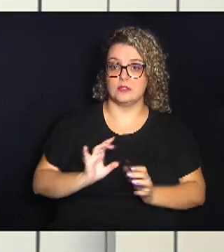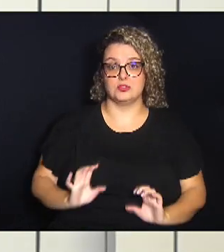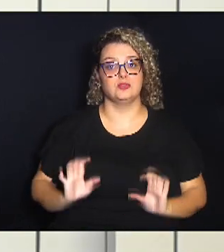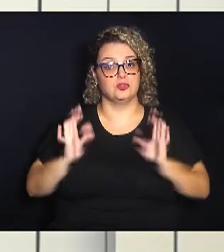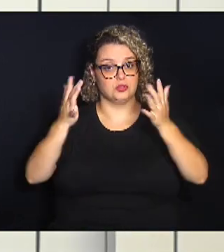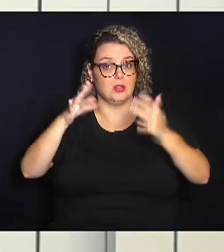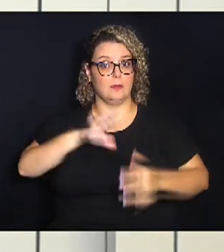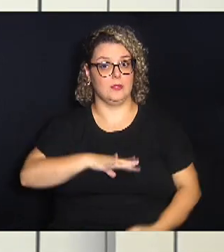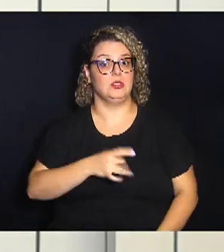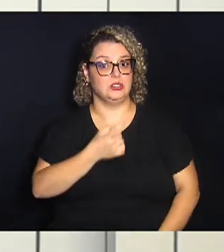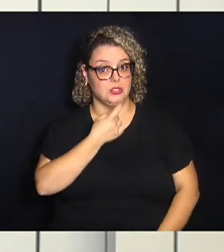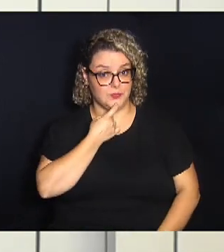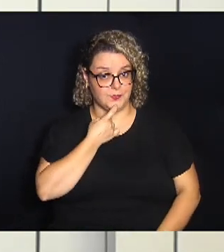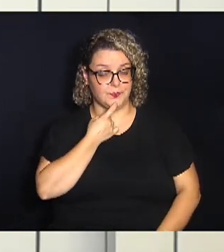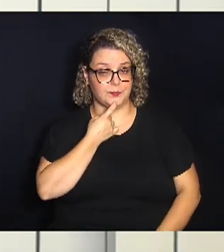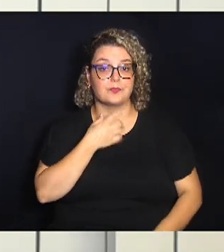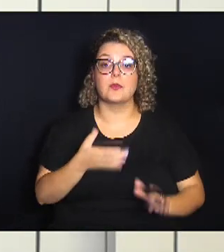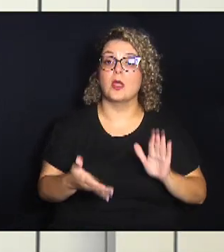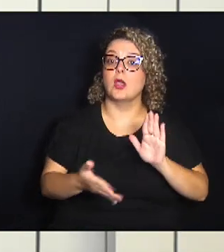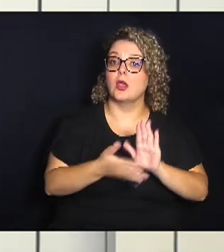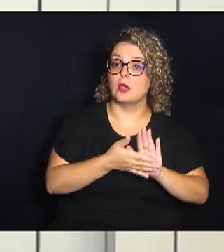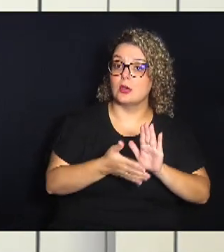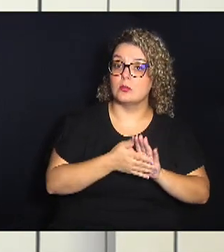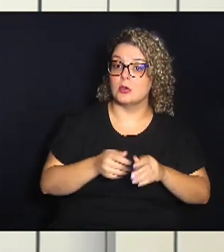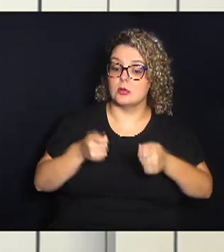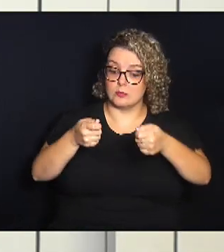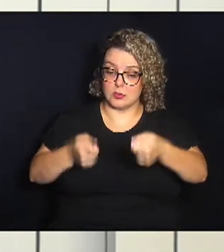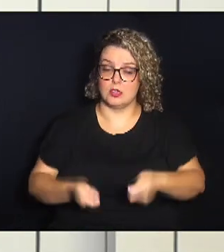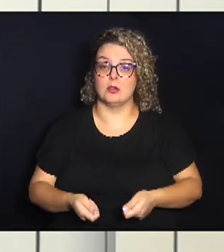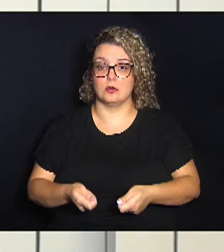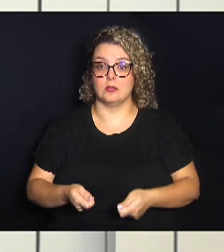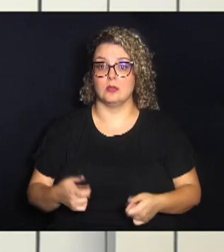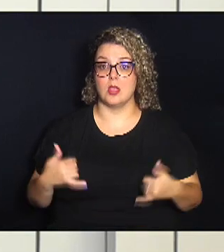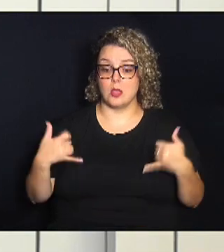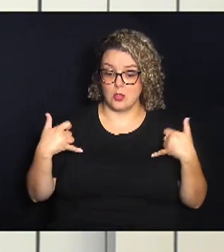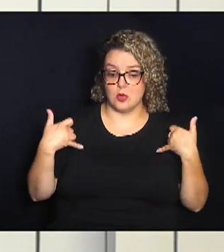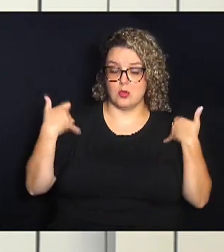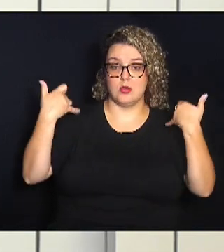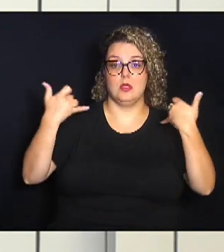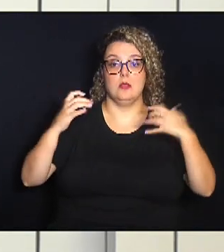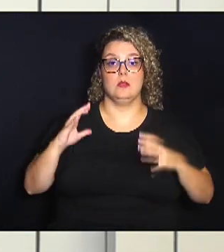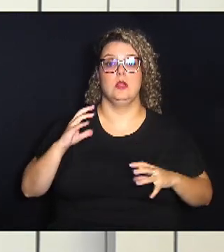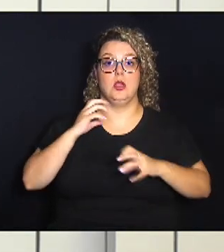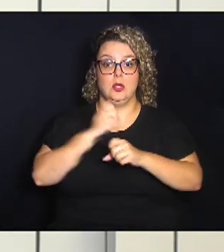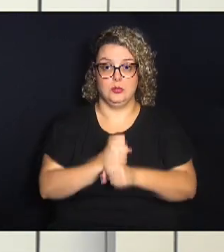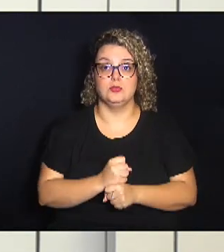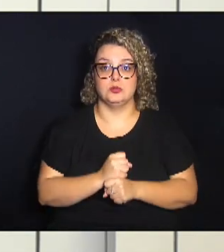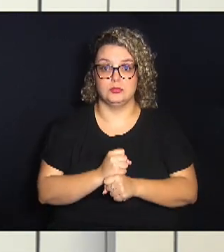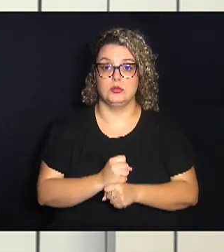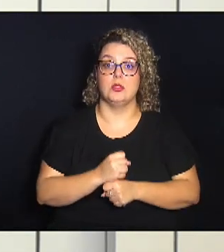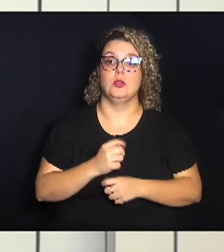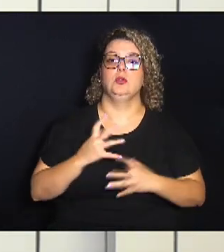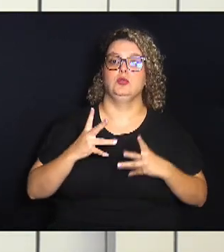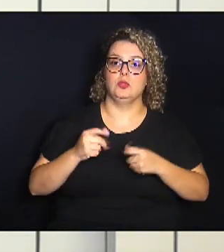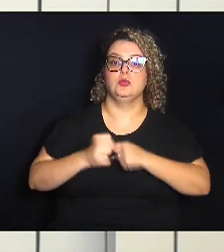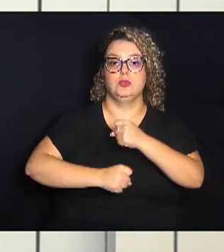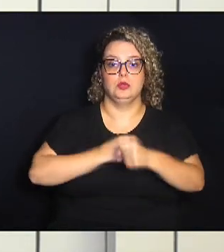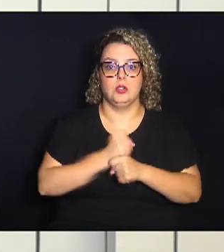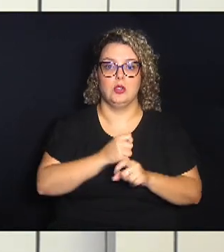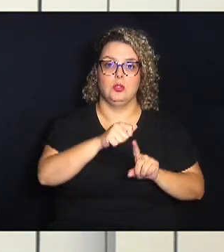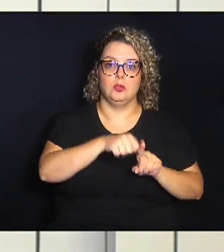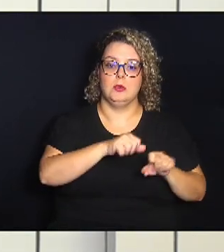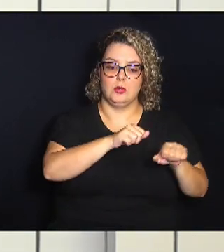município de Campinas. A proposta estabelece que o aniversário seja comemorado anualmente no mês de